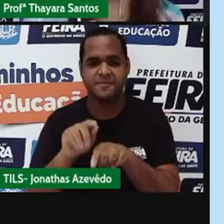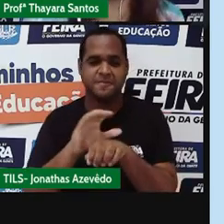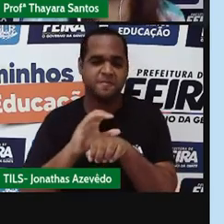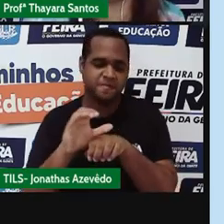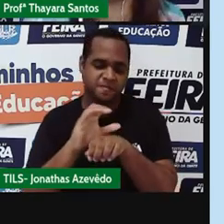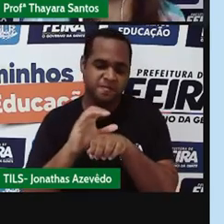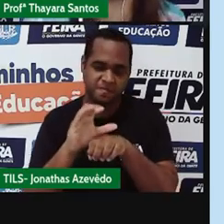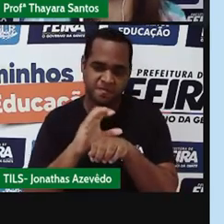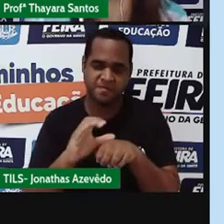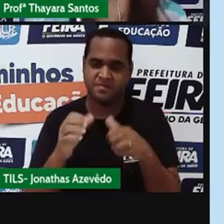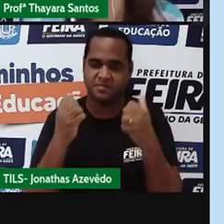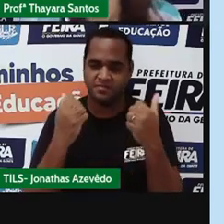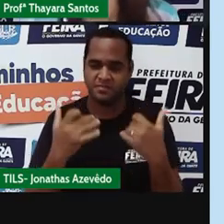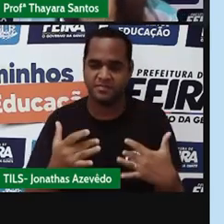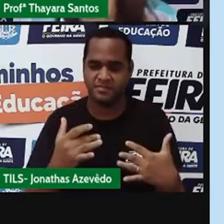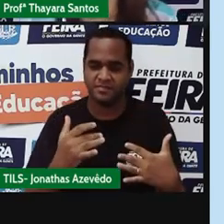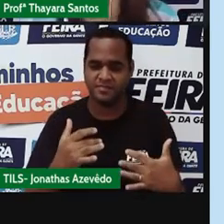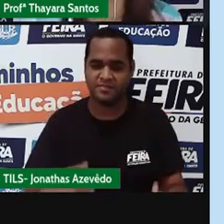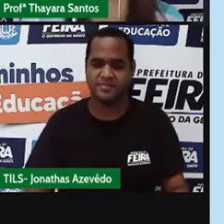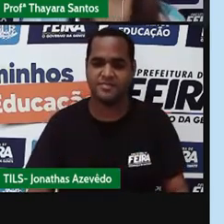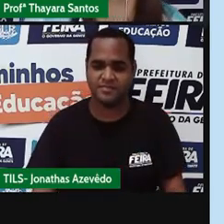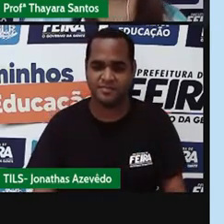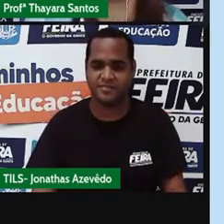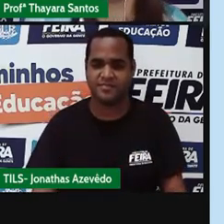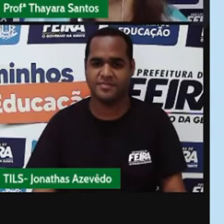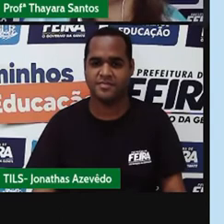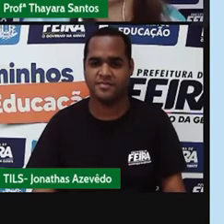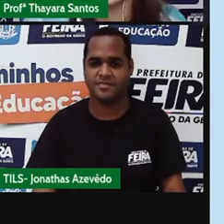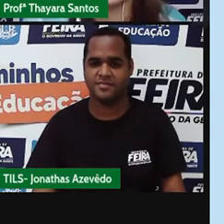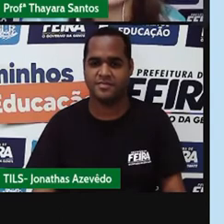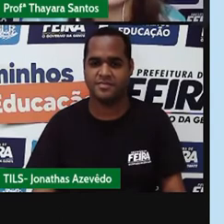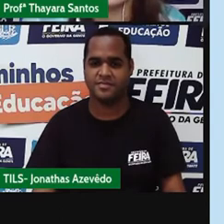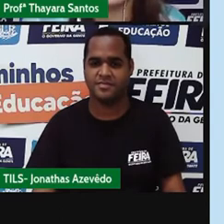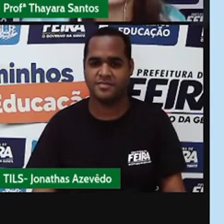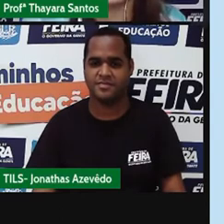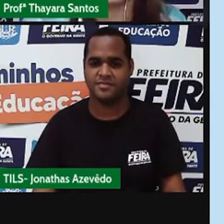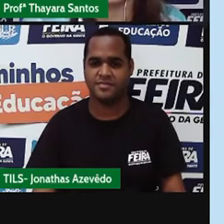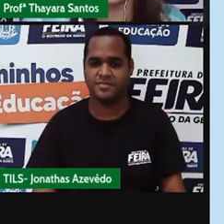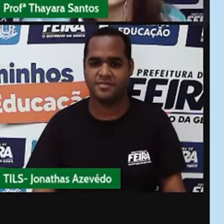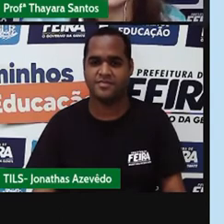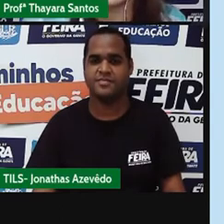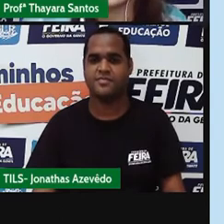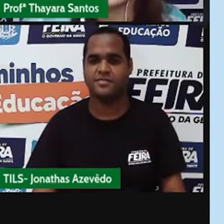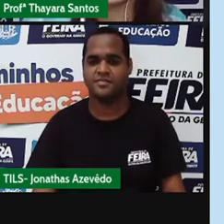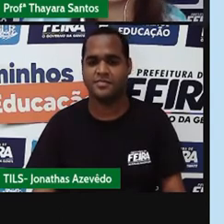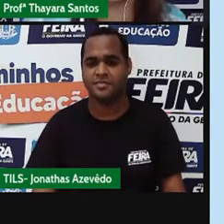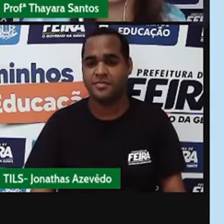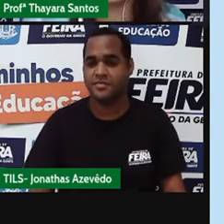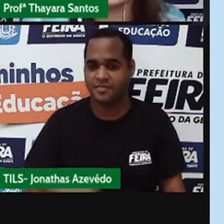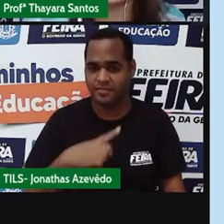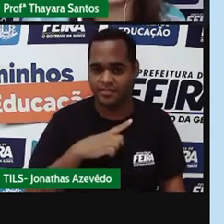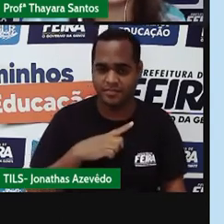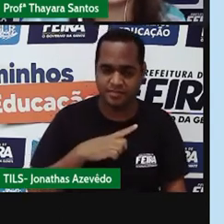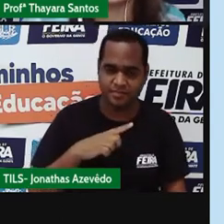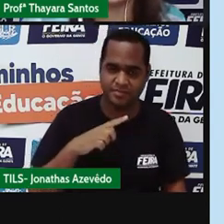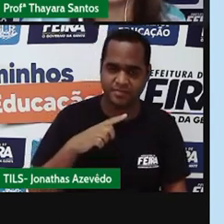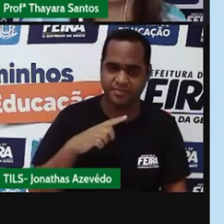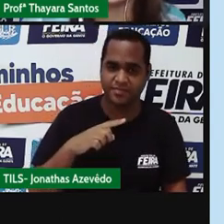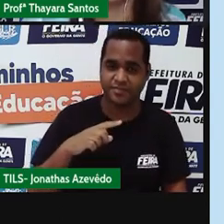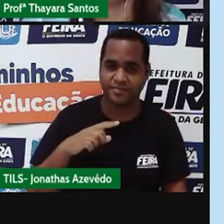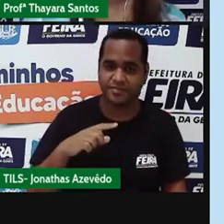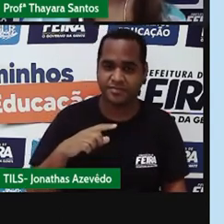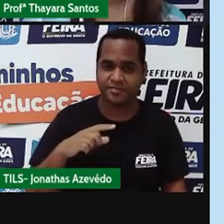dois elementos químicos diferentes, eu vou ter uma substância composta. Vou pegar agora os dois átomos de